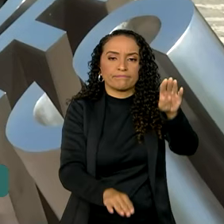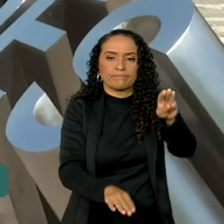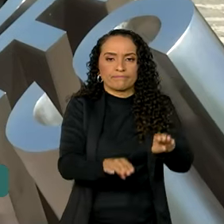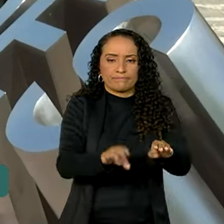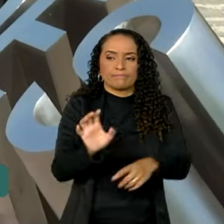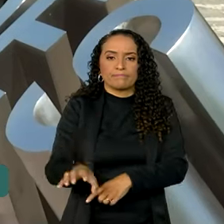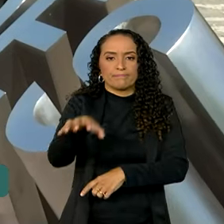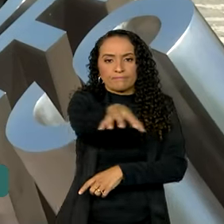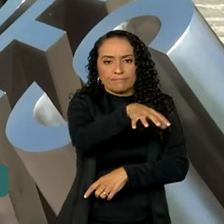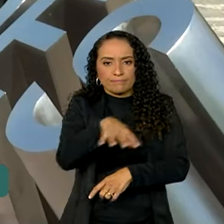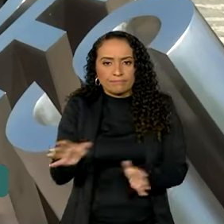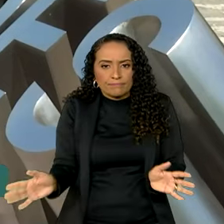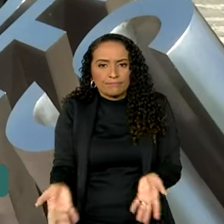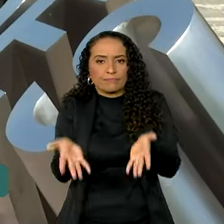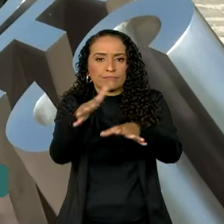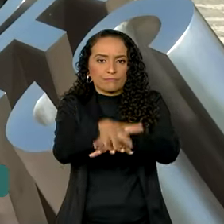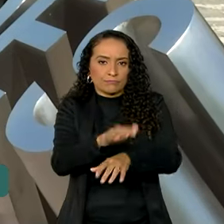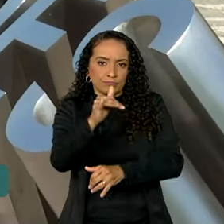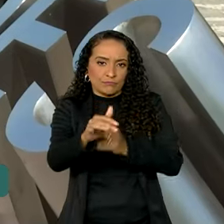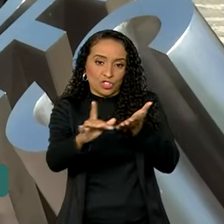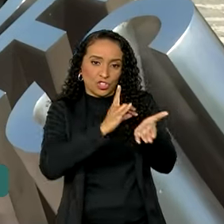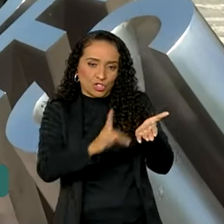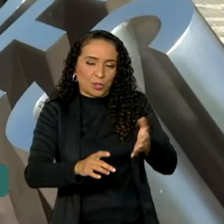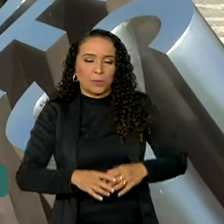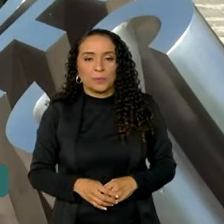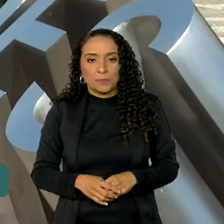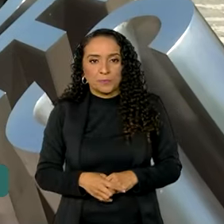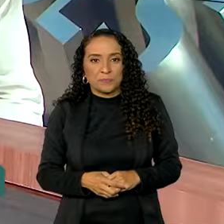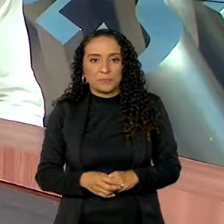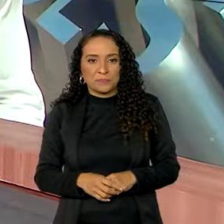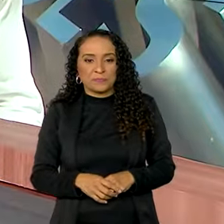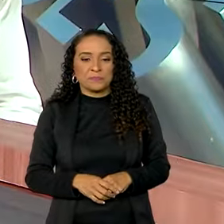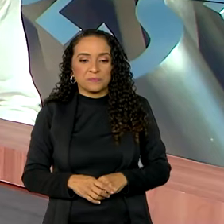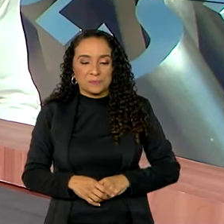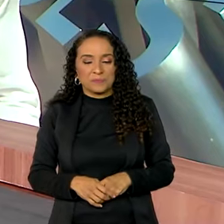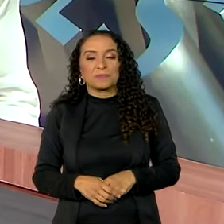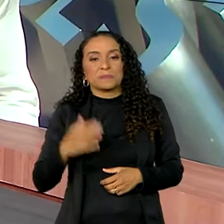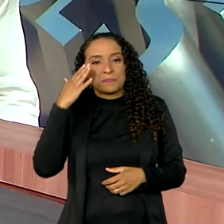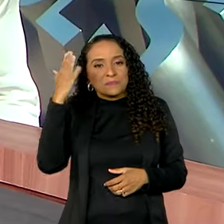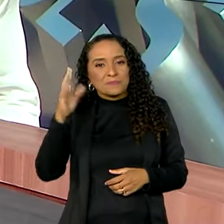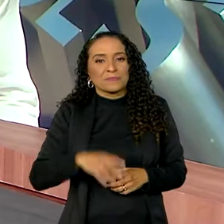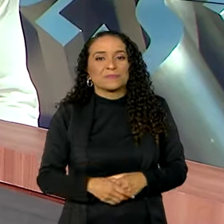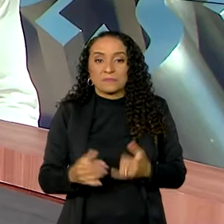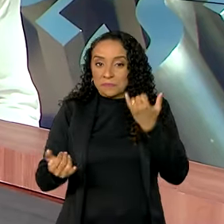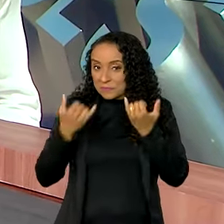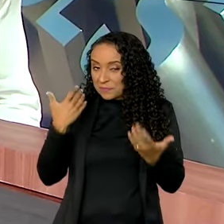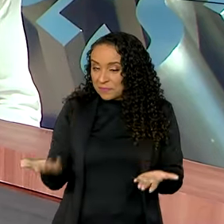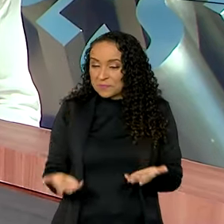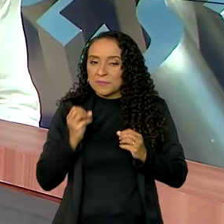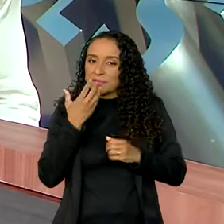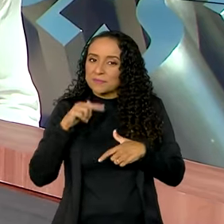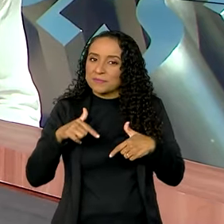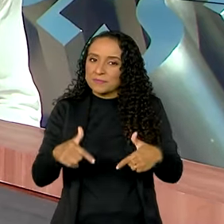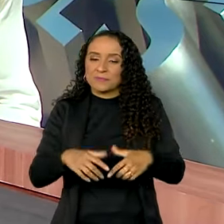regionais e promova inclusão digital. Vanessa, é com você. Ok, muito obrigada, Tiago, pelas informações. Bom trabalho